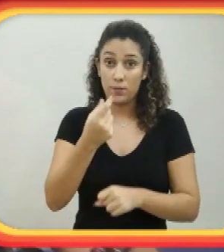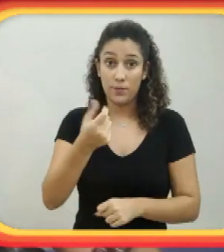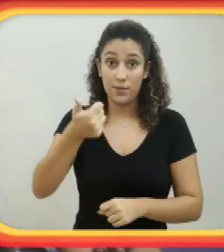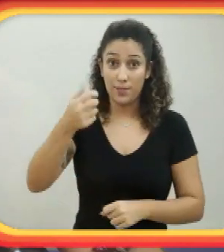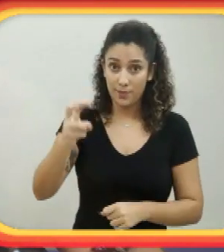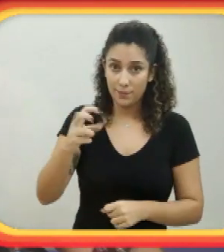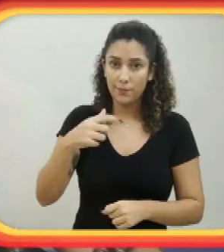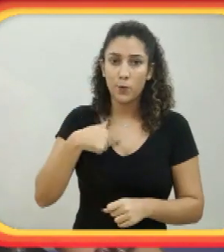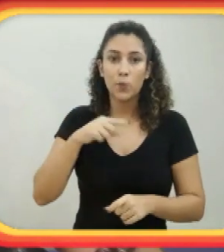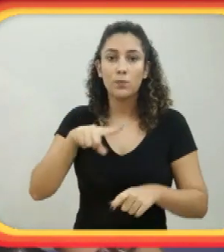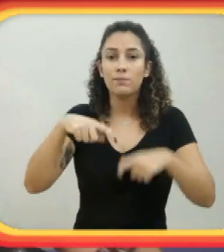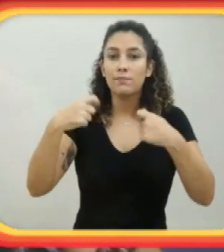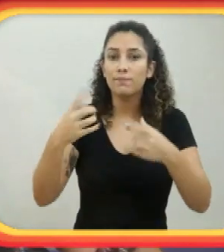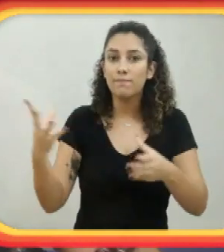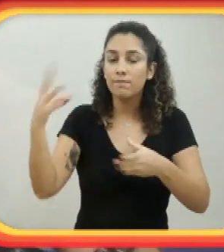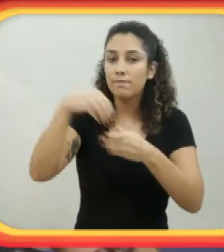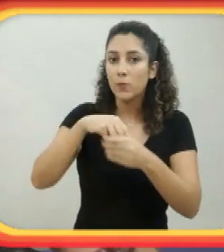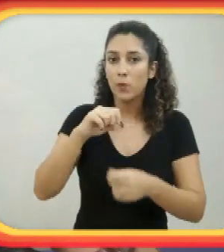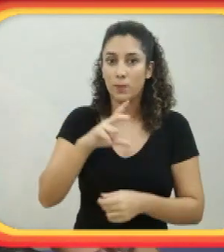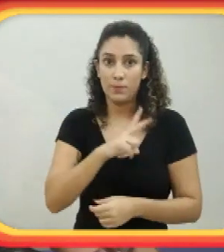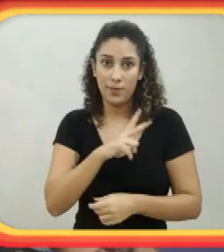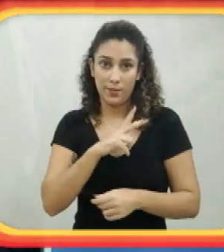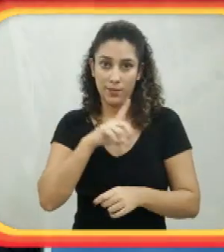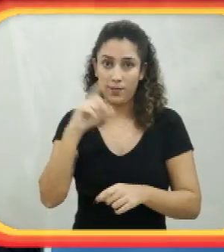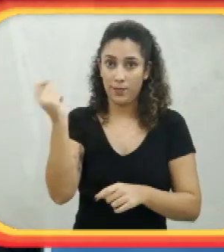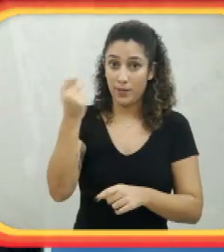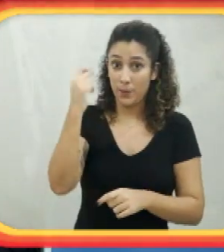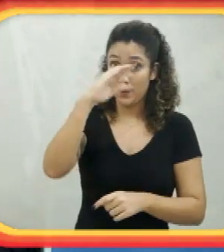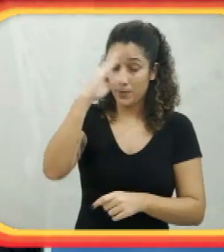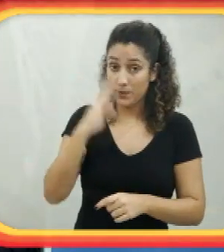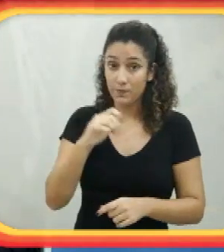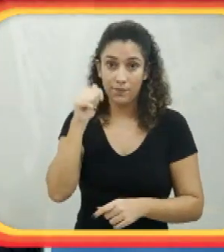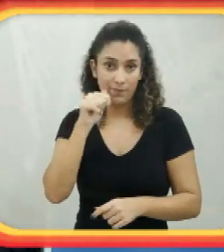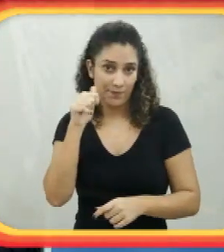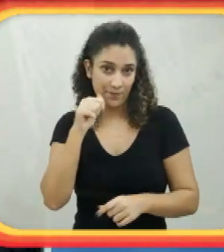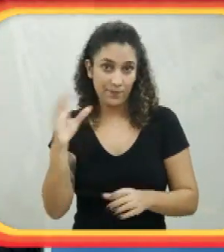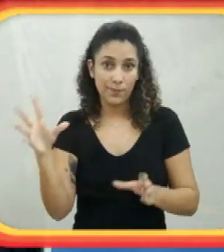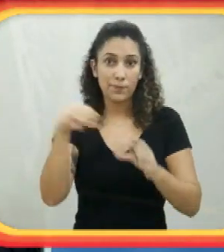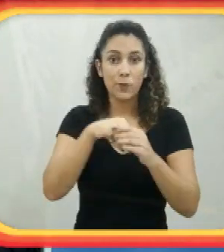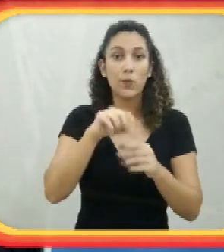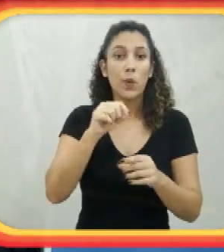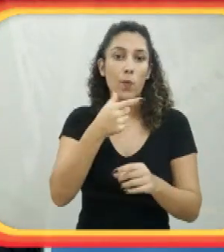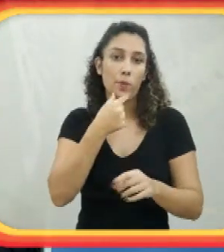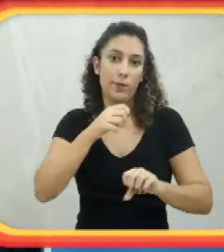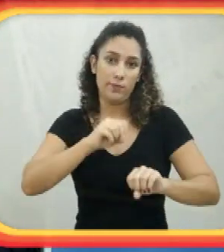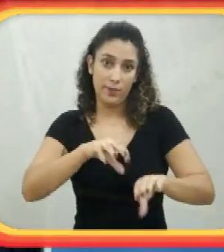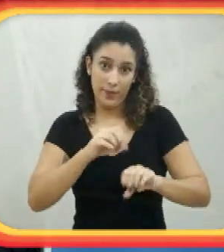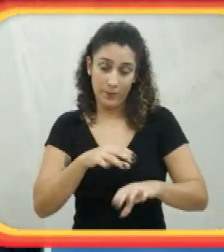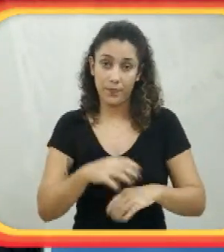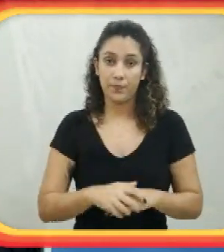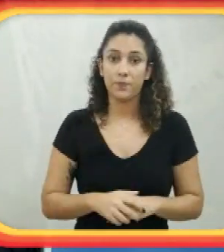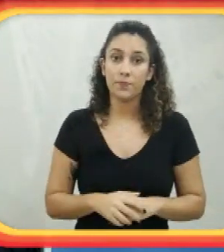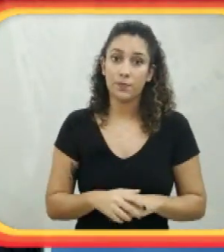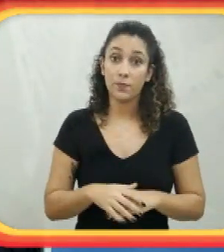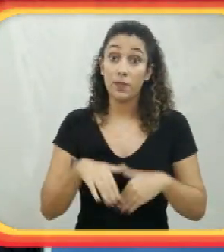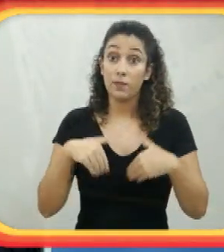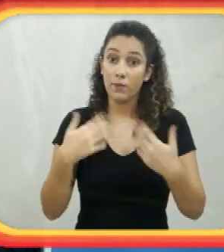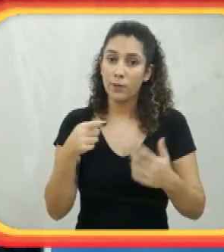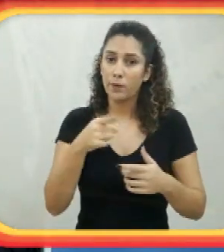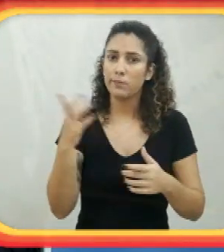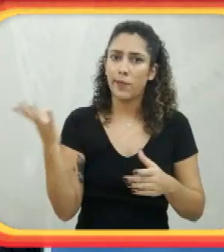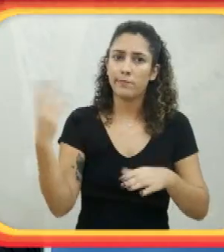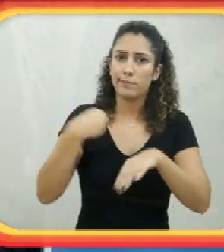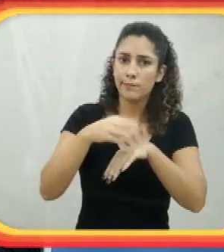fisicamente. Então, eu percebi lá em 2015 que seria necessário incluir, incluir,